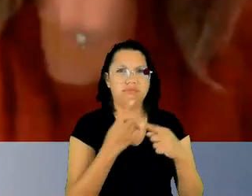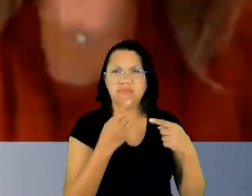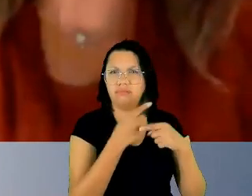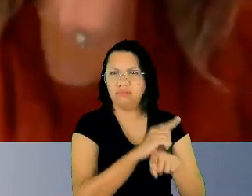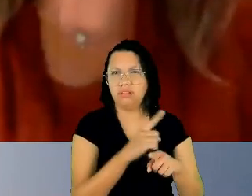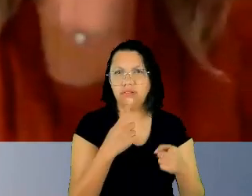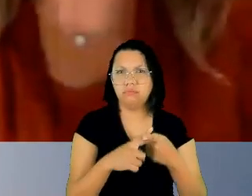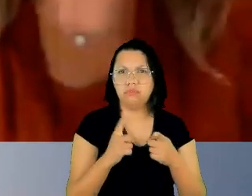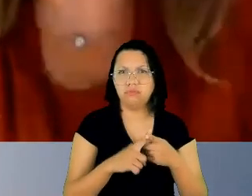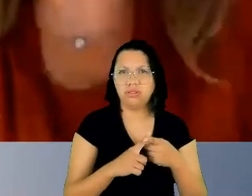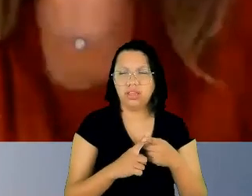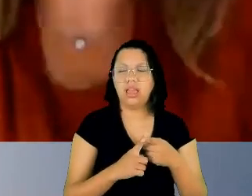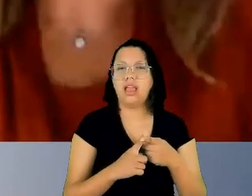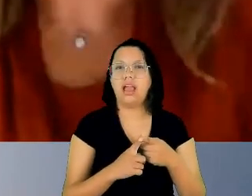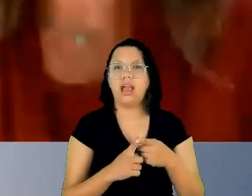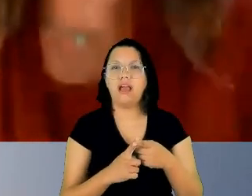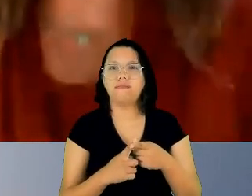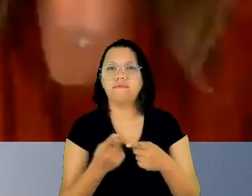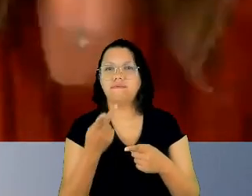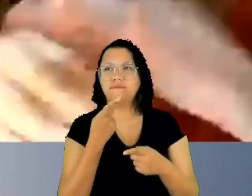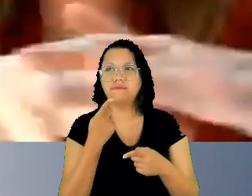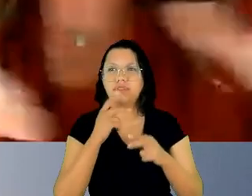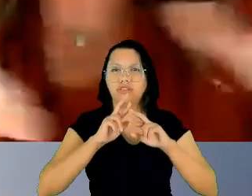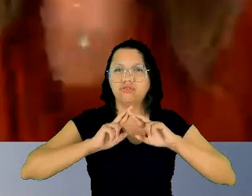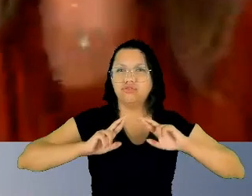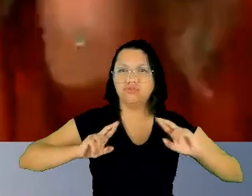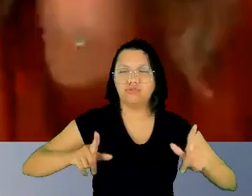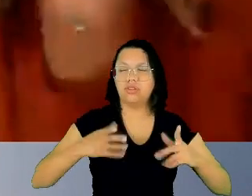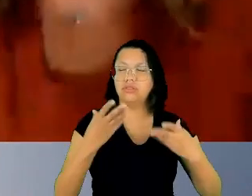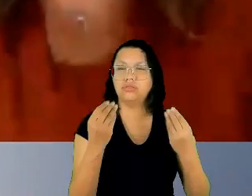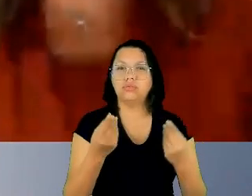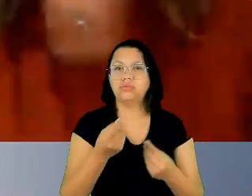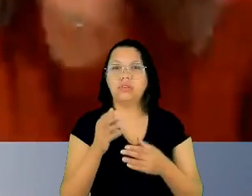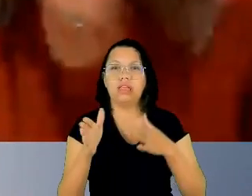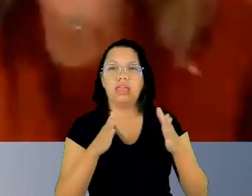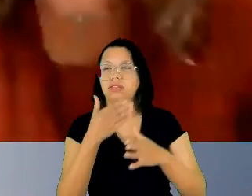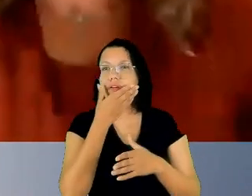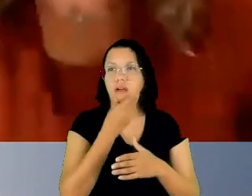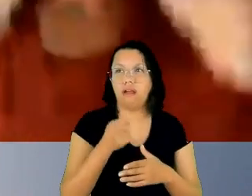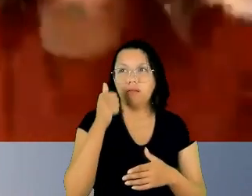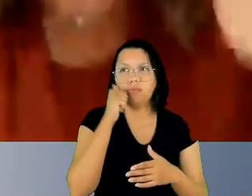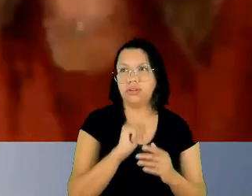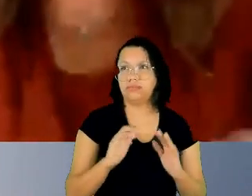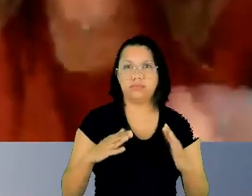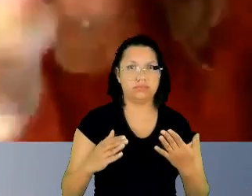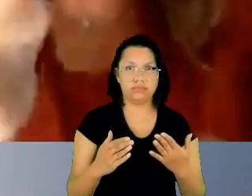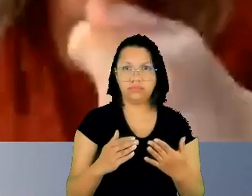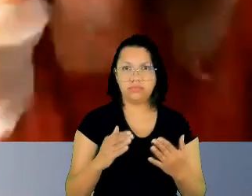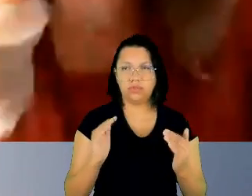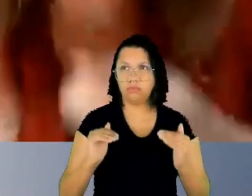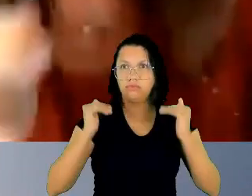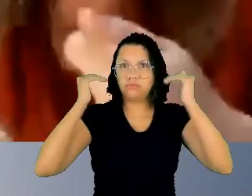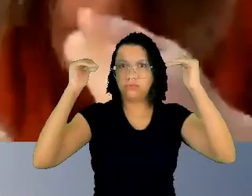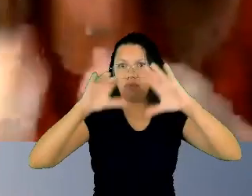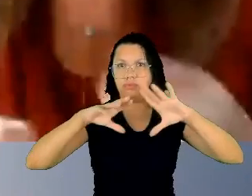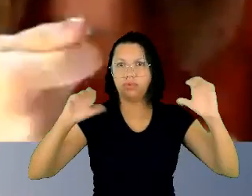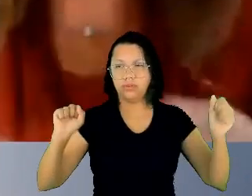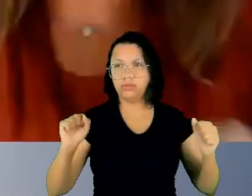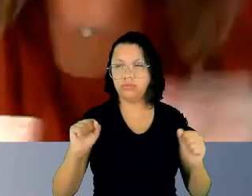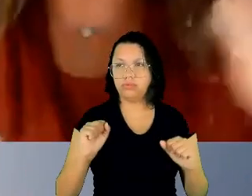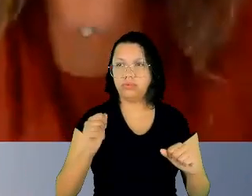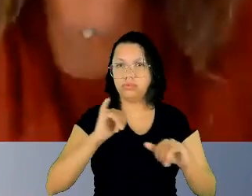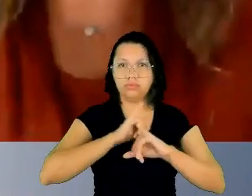declaratória de constitucionalidade número 19 quando o Supremo se pronunciou e disse em definitivo respondendo a essa controvérsia